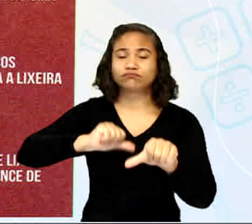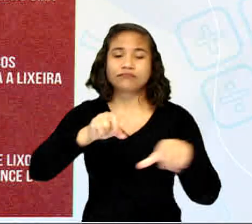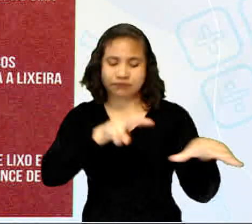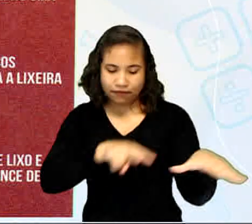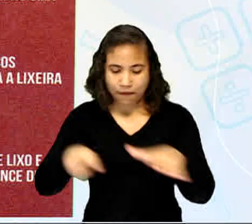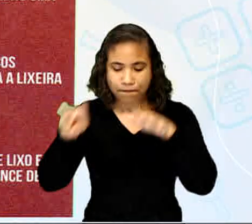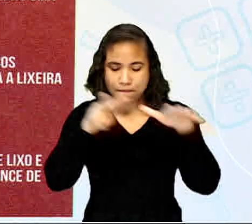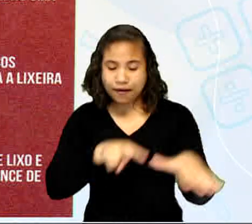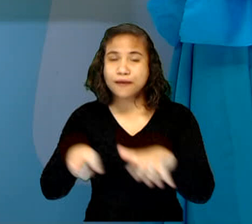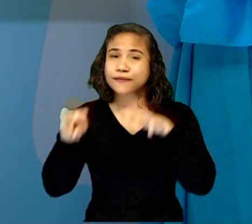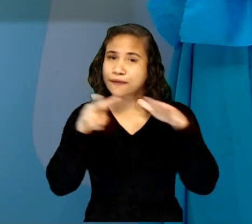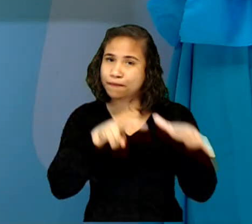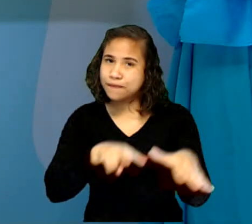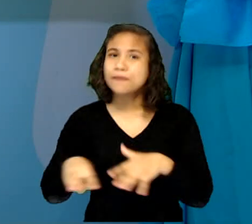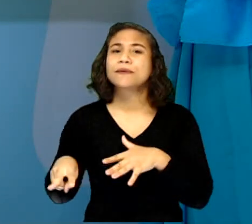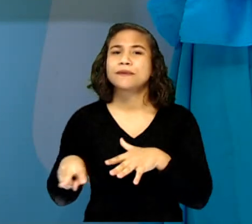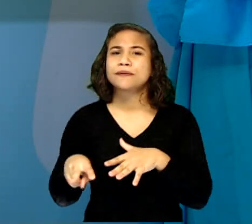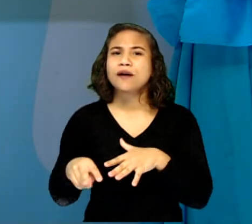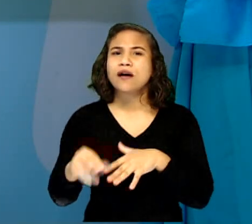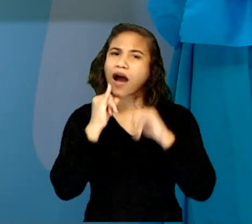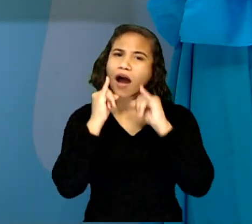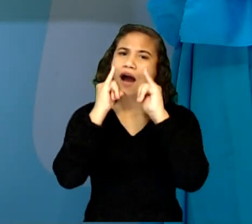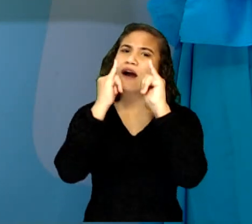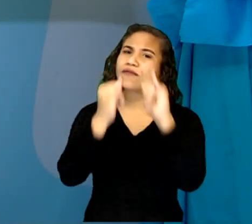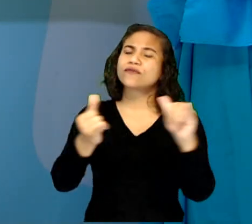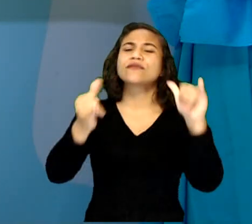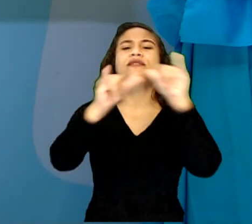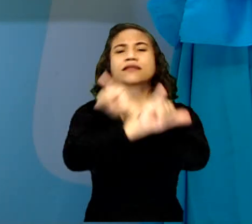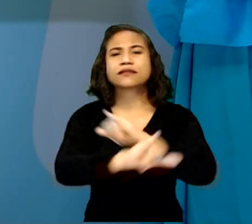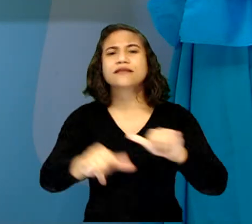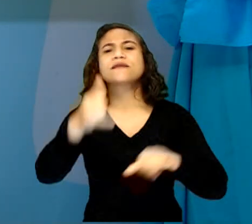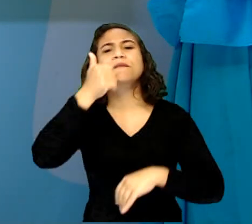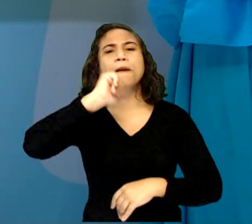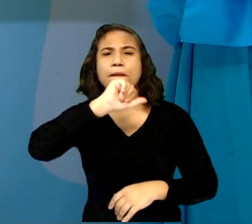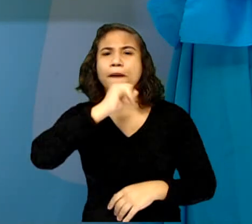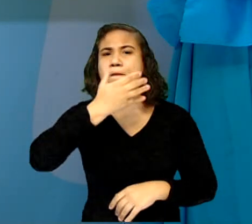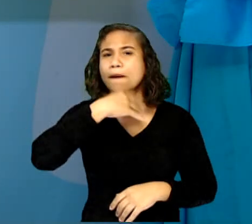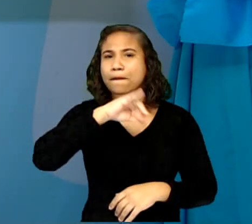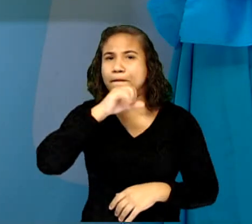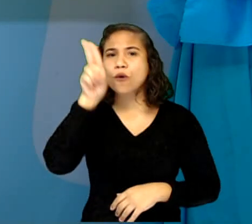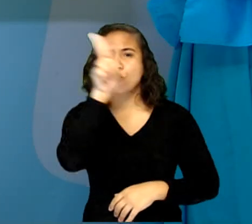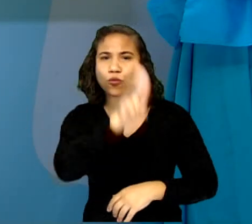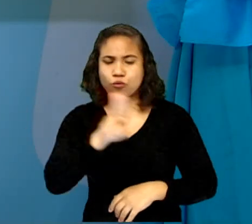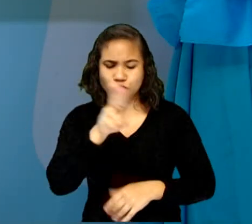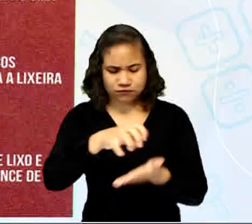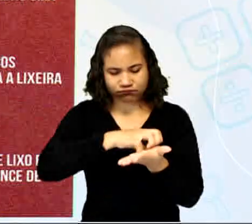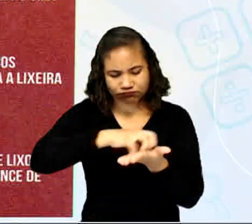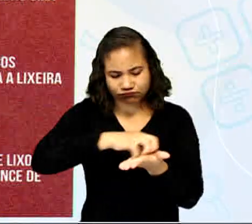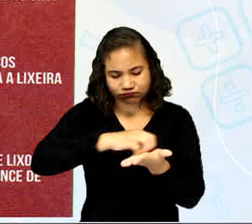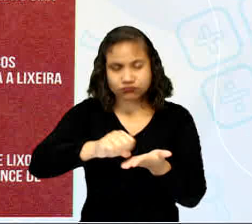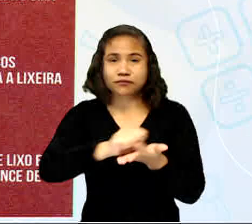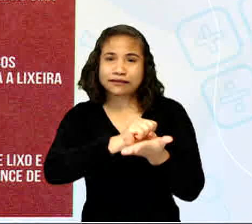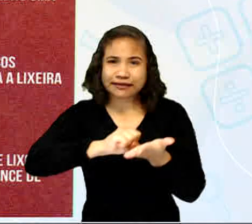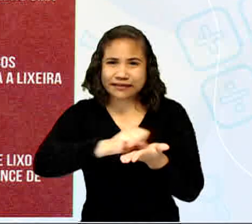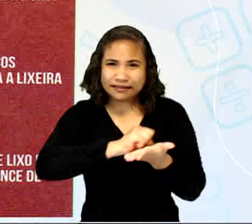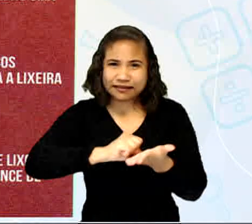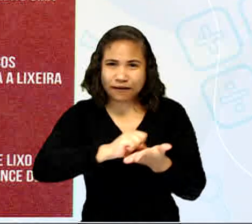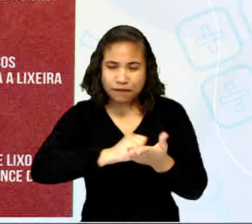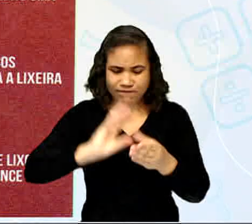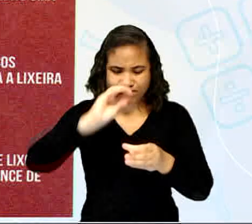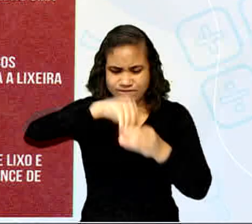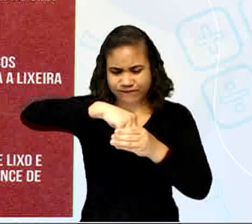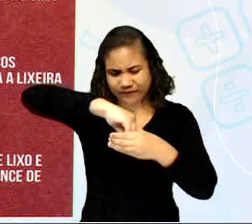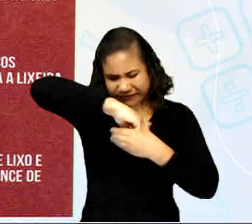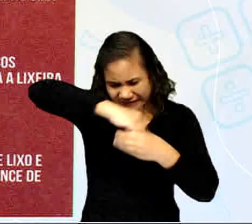Semanalmente, gente, olha só, fale isso para seus pais. Utilize escova e sabão para lavar o interior de